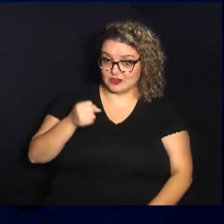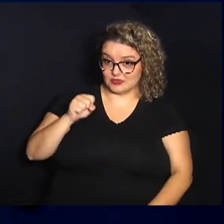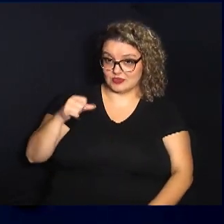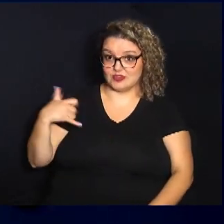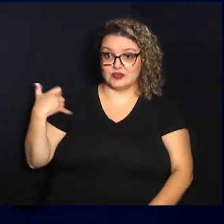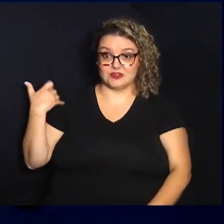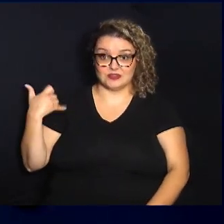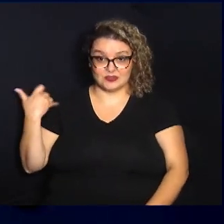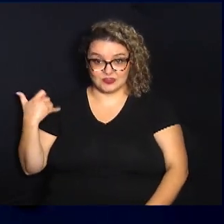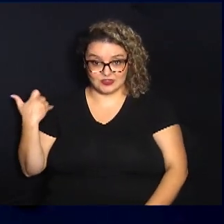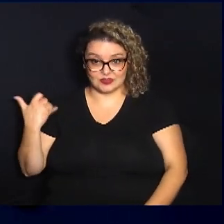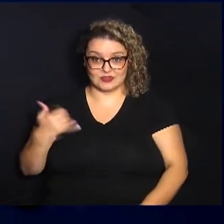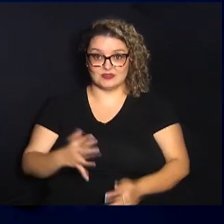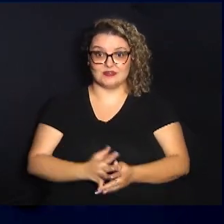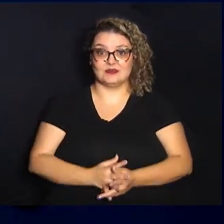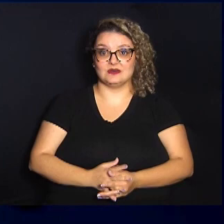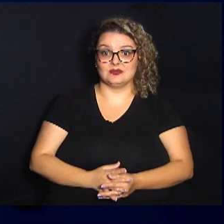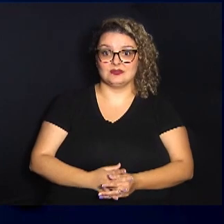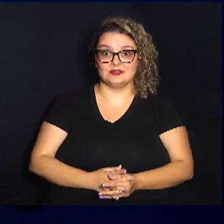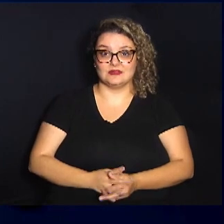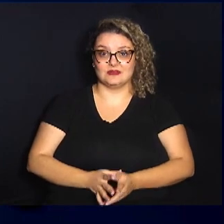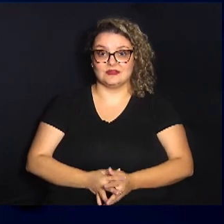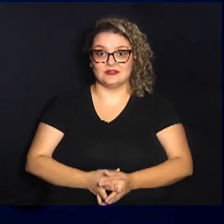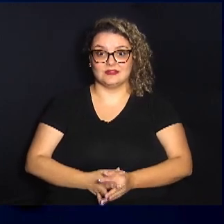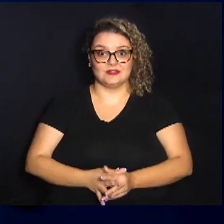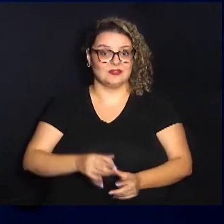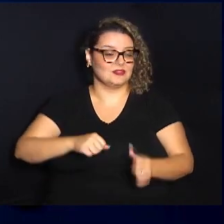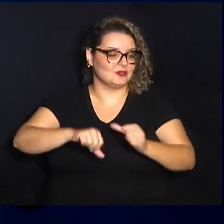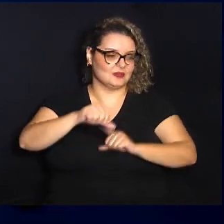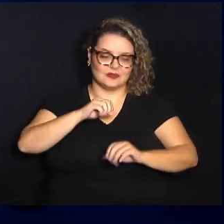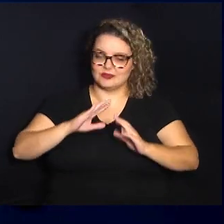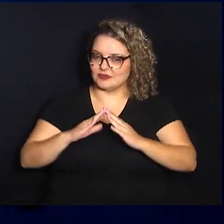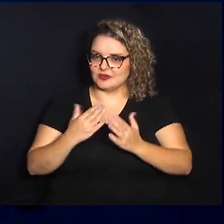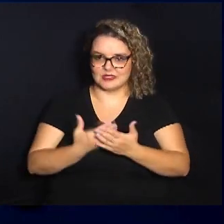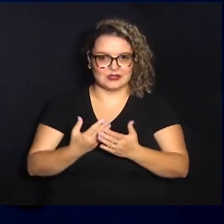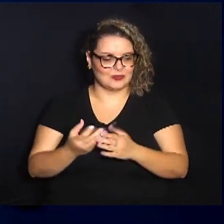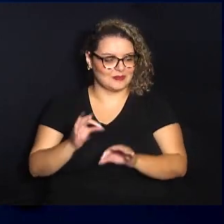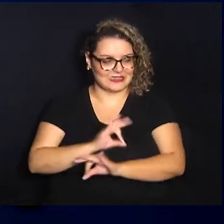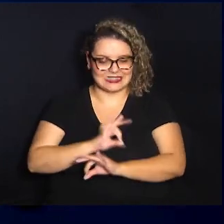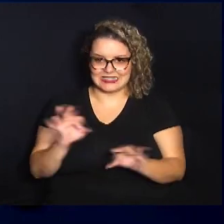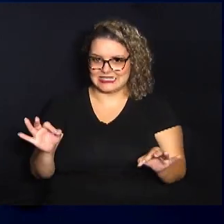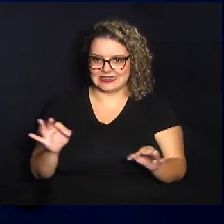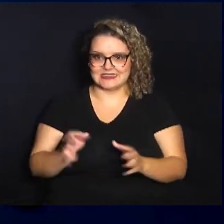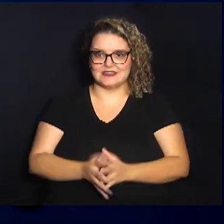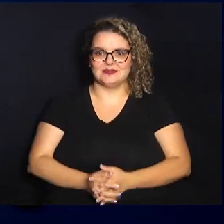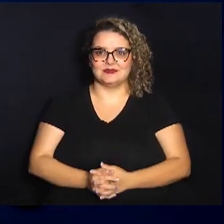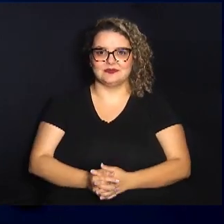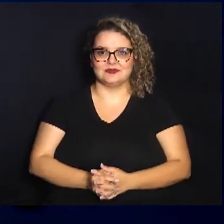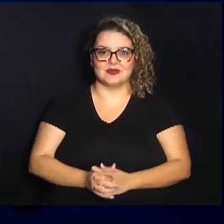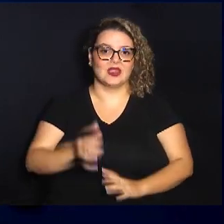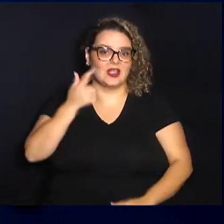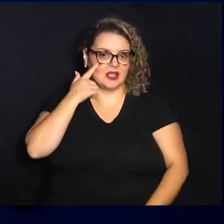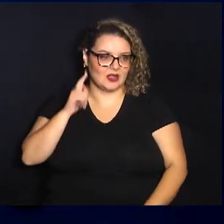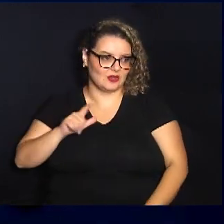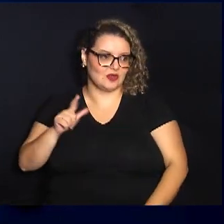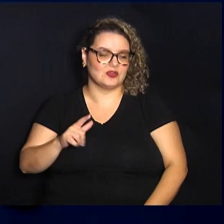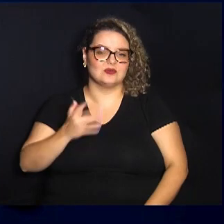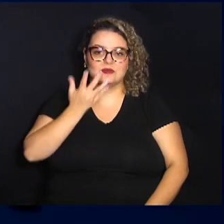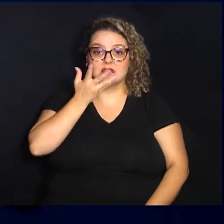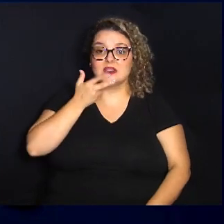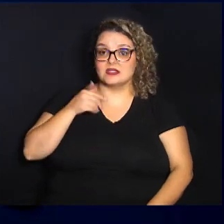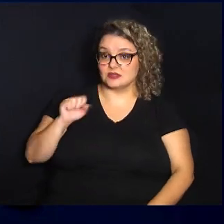que não troca essa escola por nada evidentemente que uma criança de oito anos